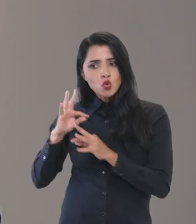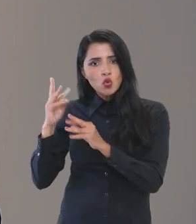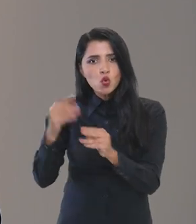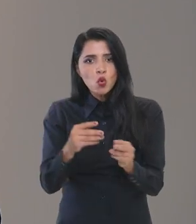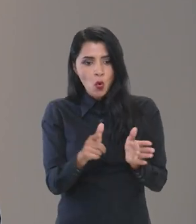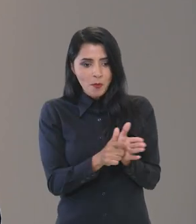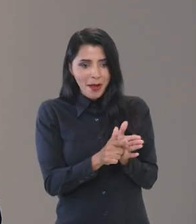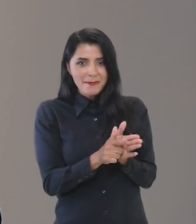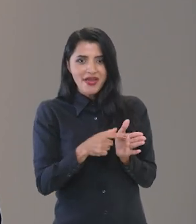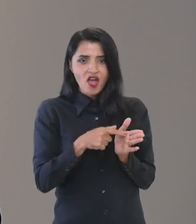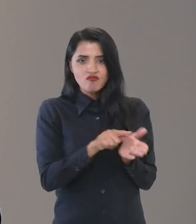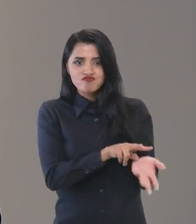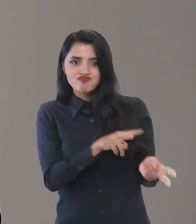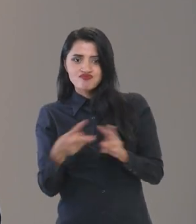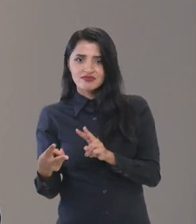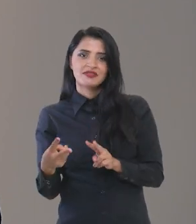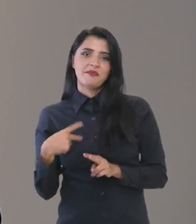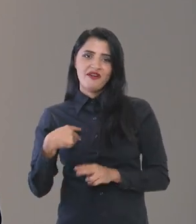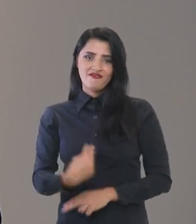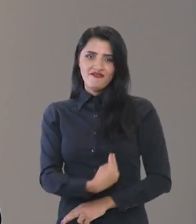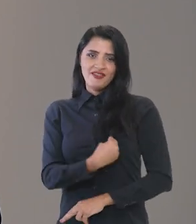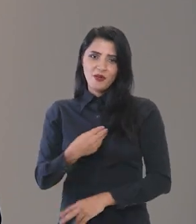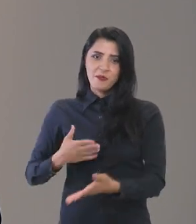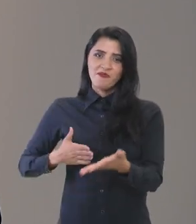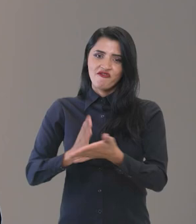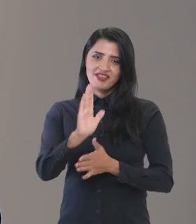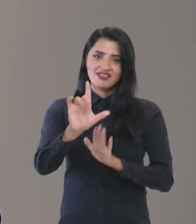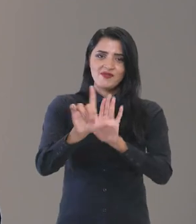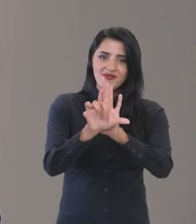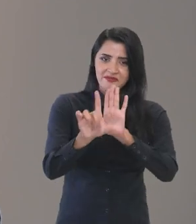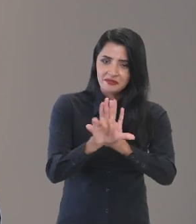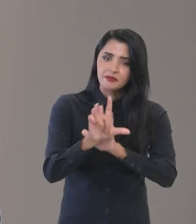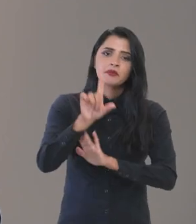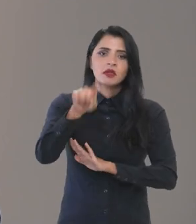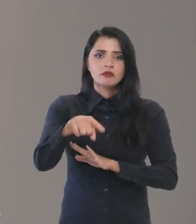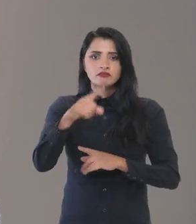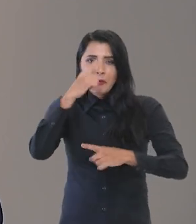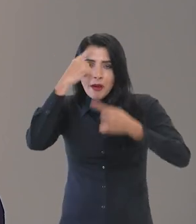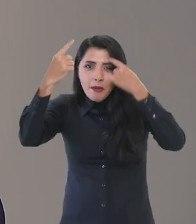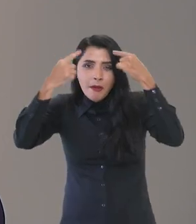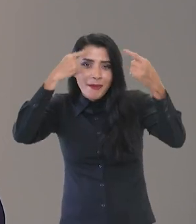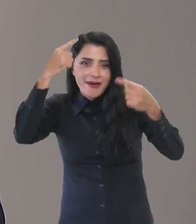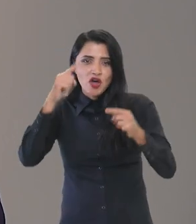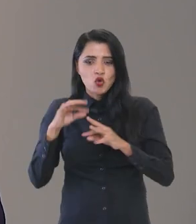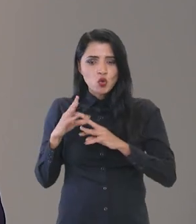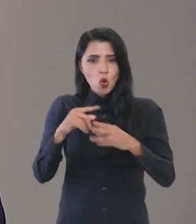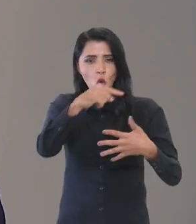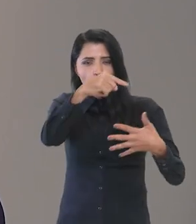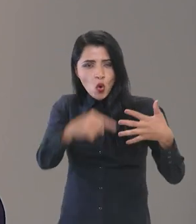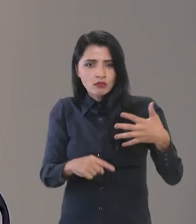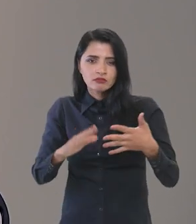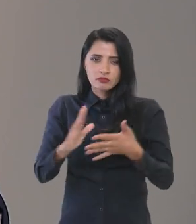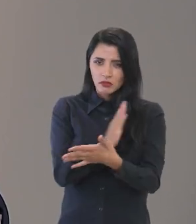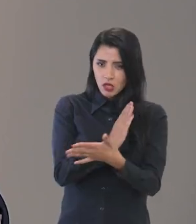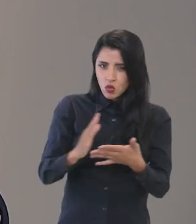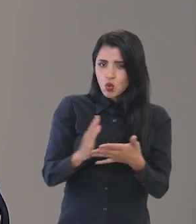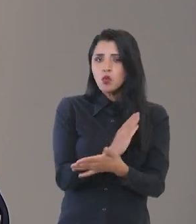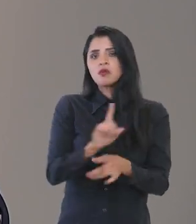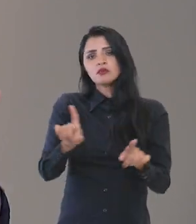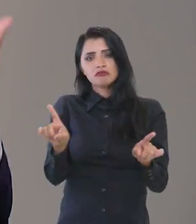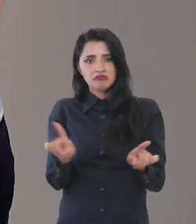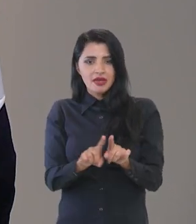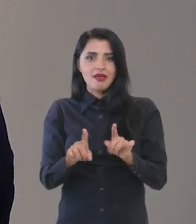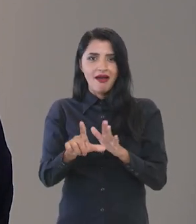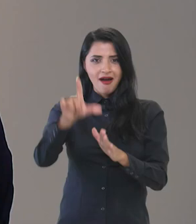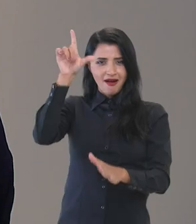tudo isso salte do papel para a vida com a aprovação da lei. Então, todas essas ideias e algumas delas